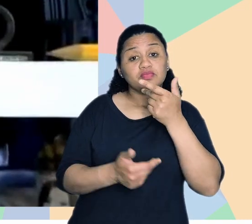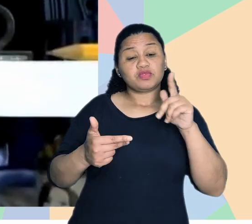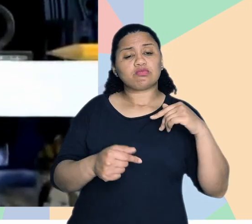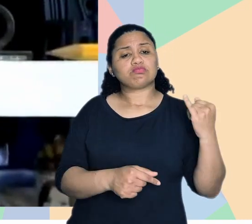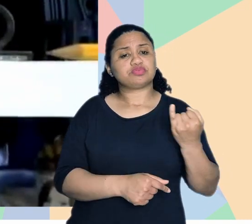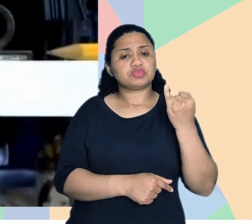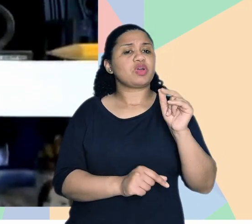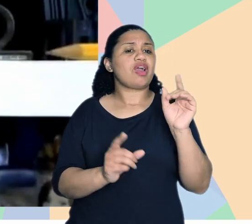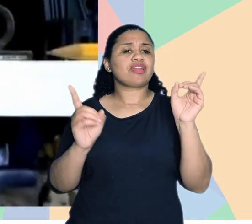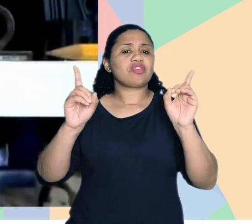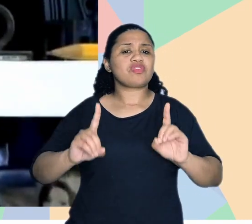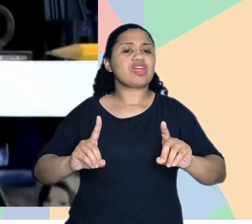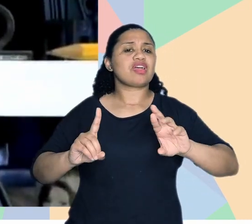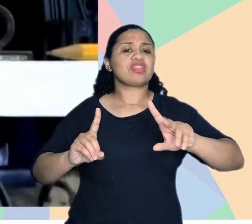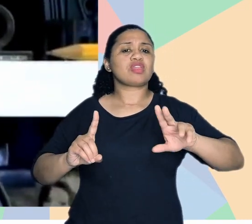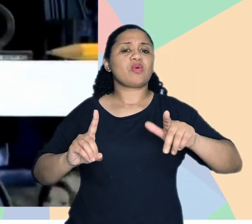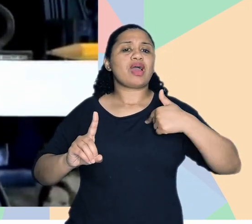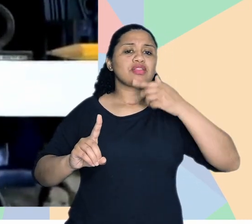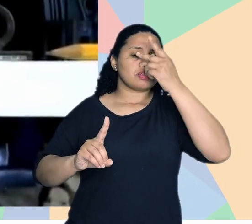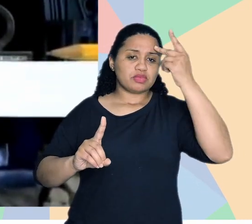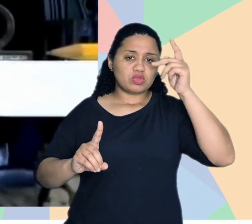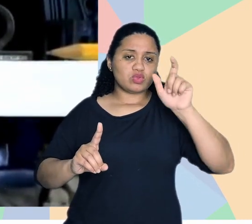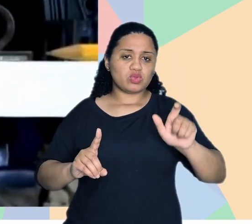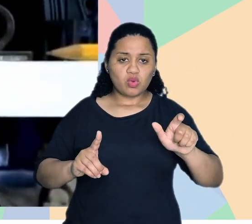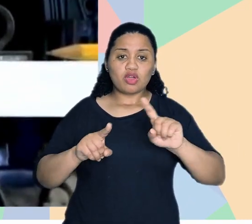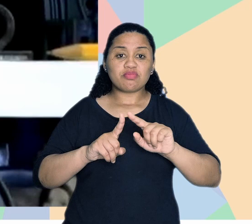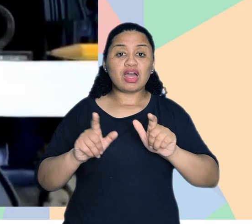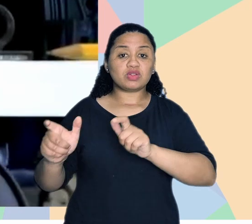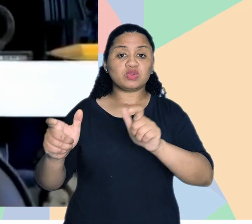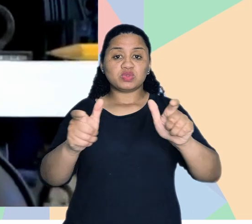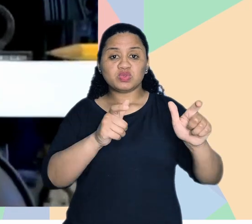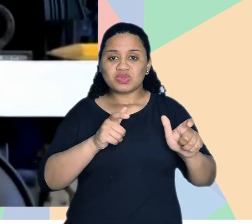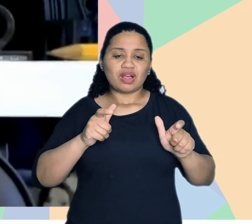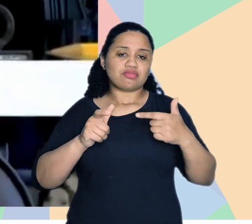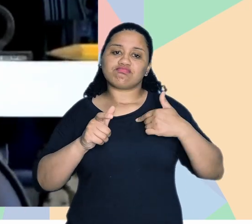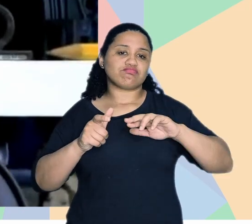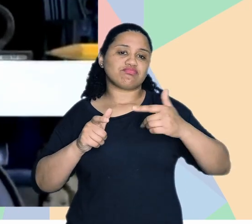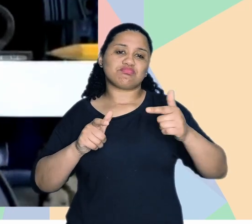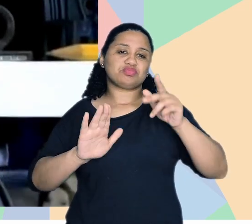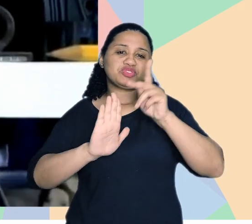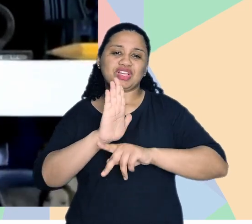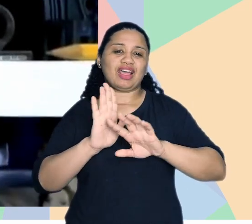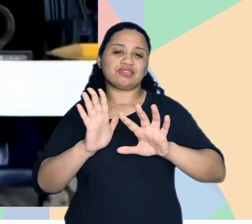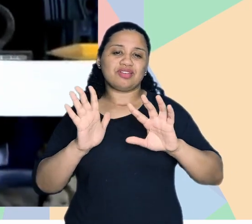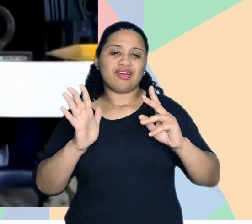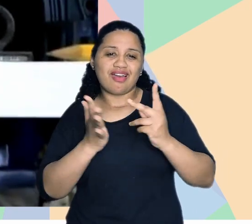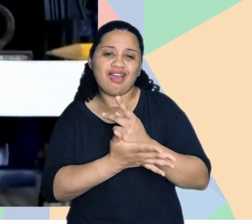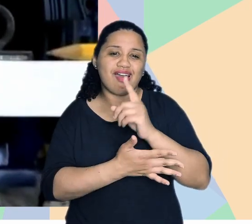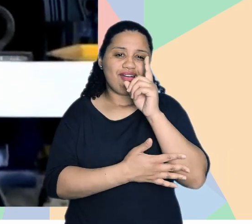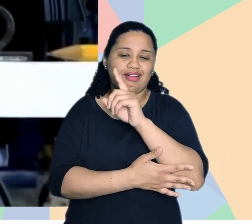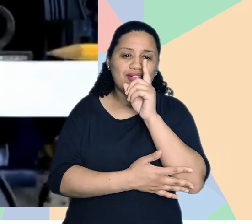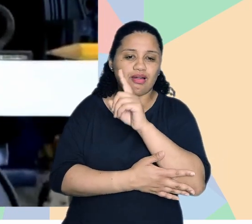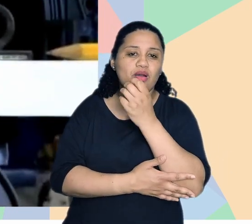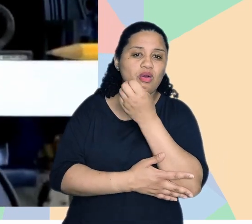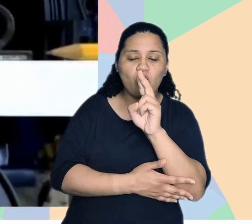foi fundamental aqui. A deficiência não está nas pessoas, está nos espaços que foram mal projetados ou mal